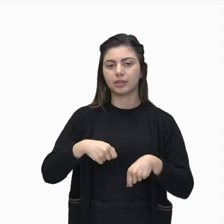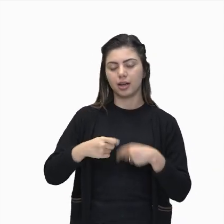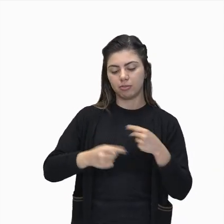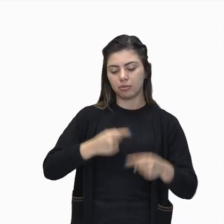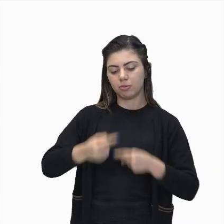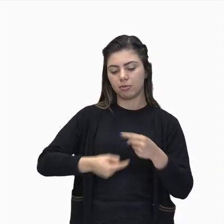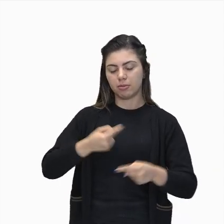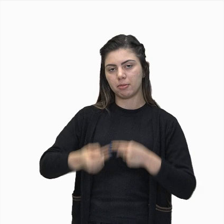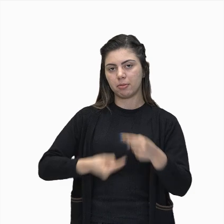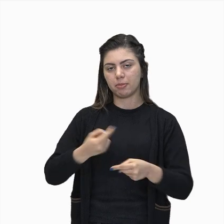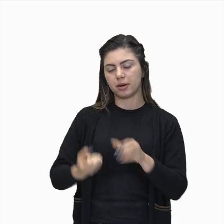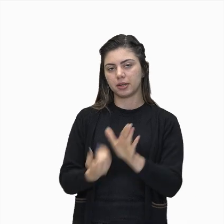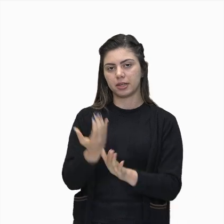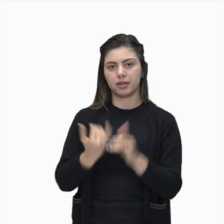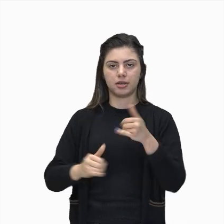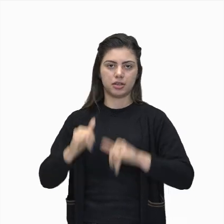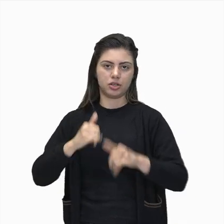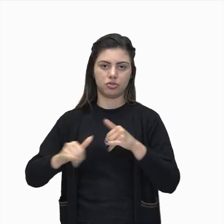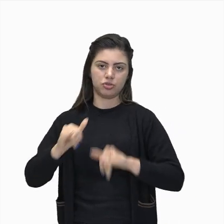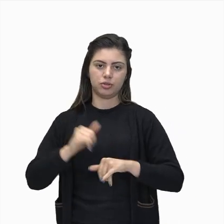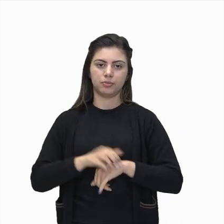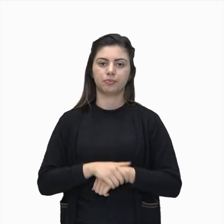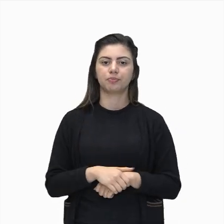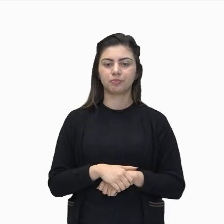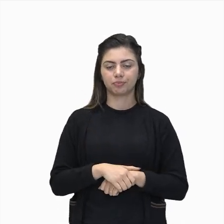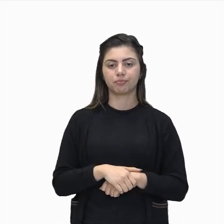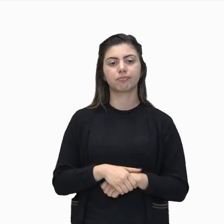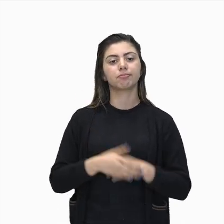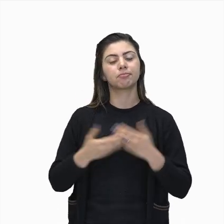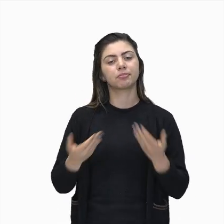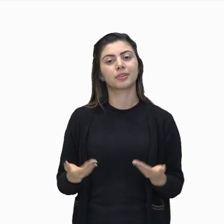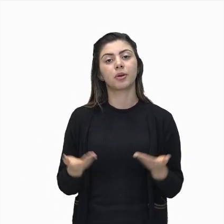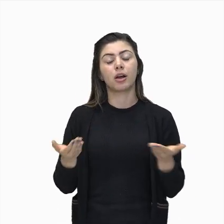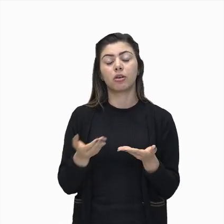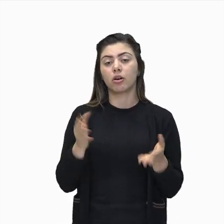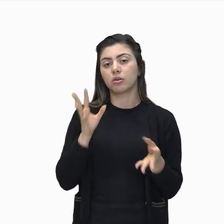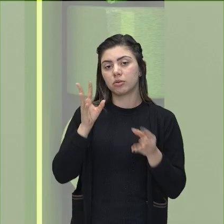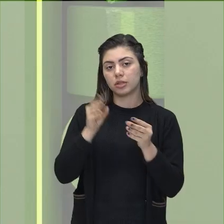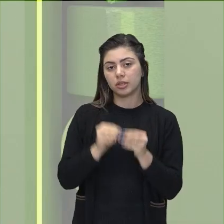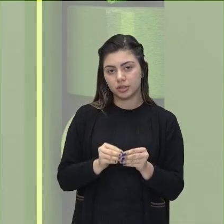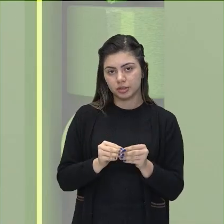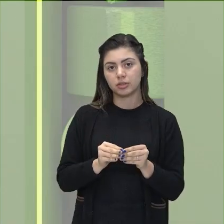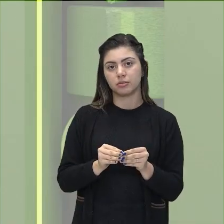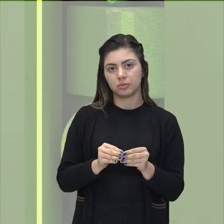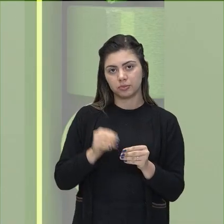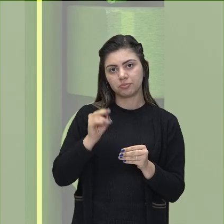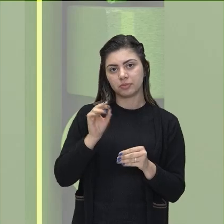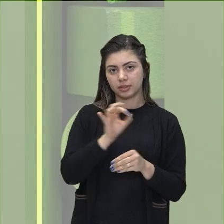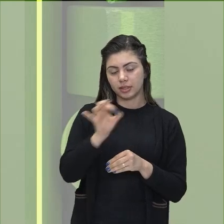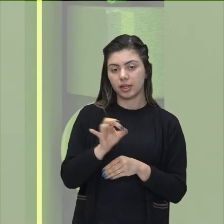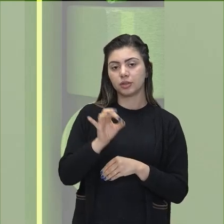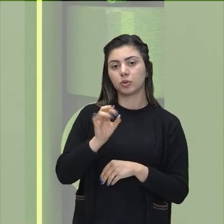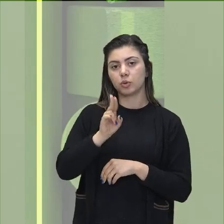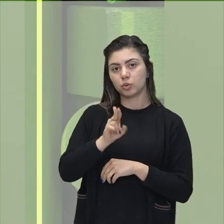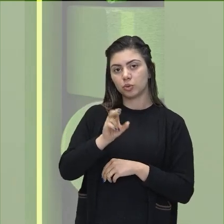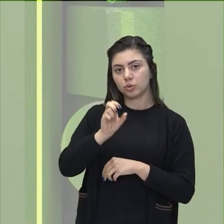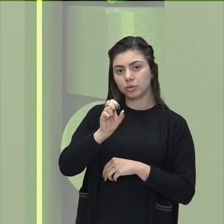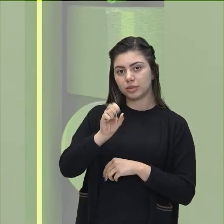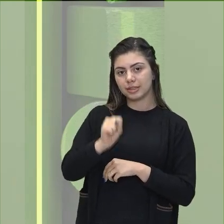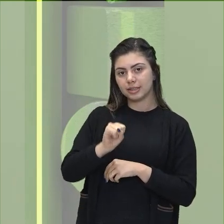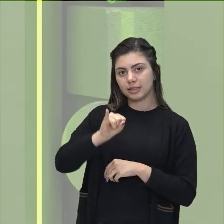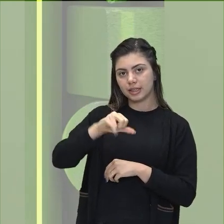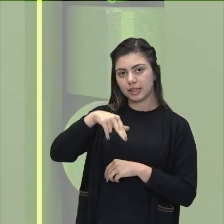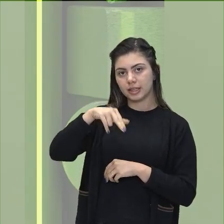de eletricidade, pessoal. Então, para ficar fácil, usina hidrelétrica,